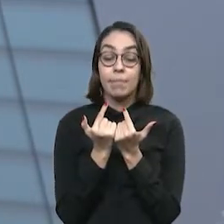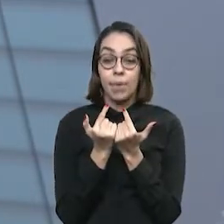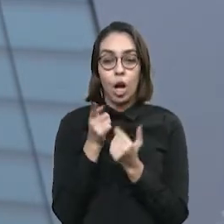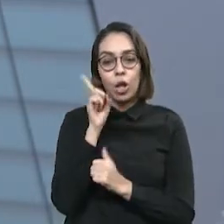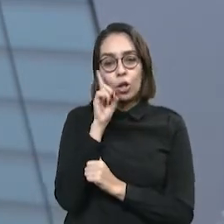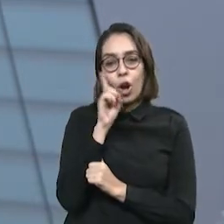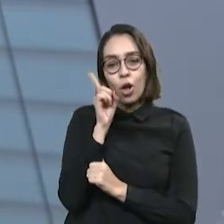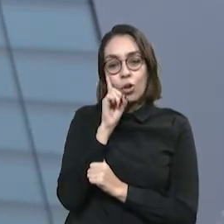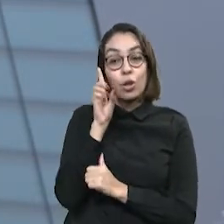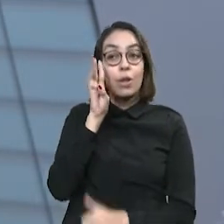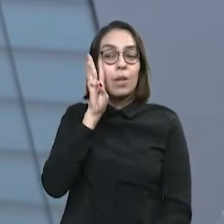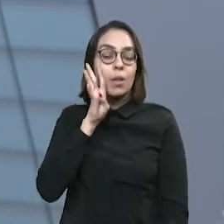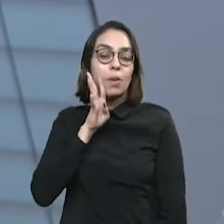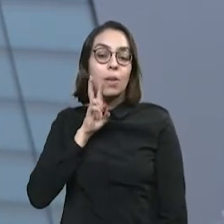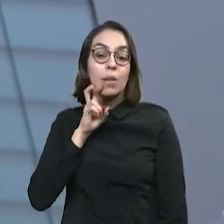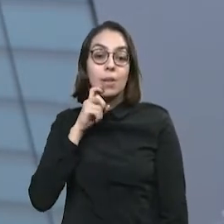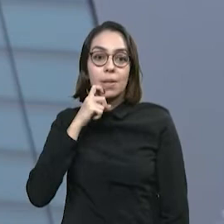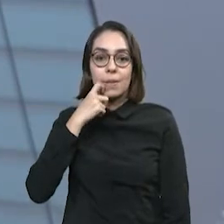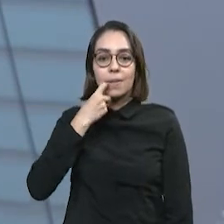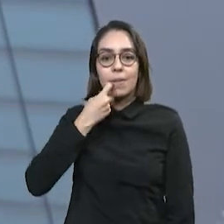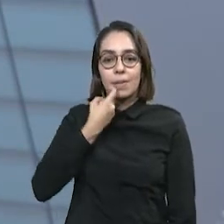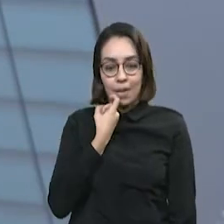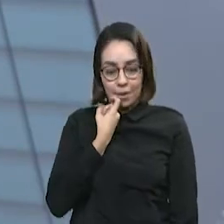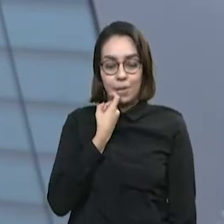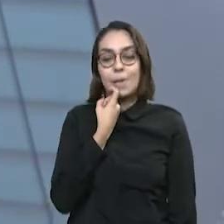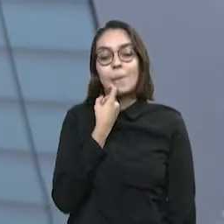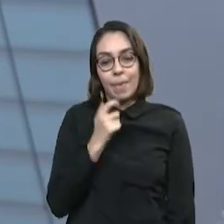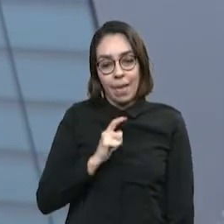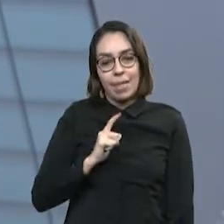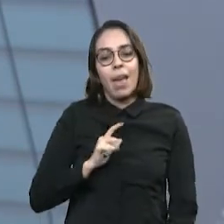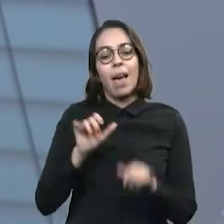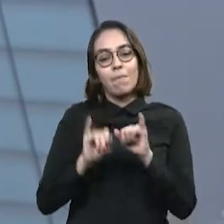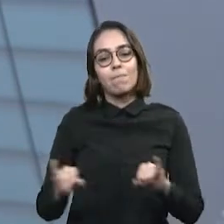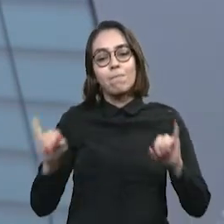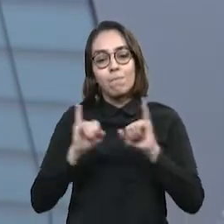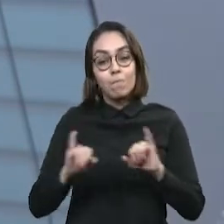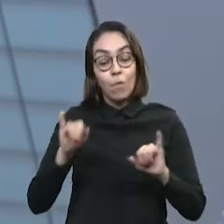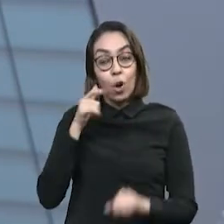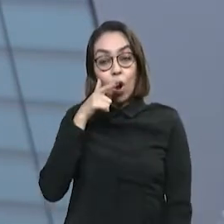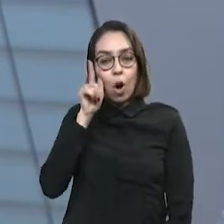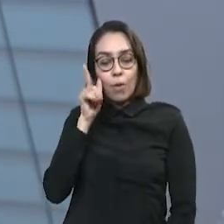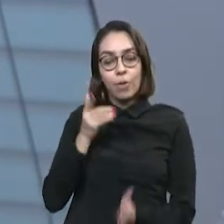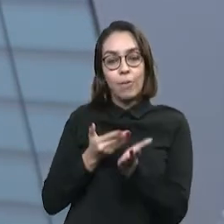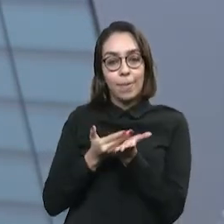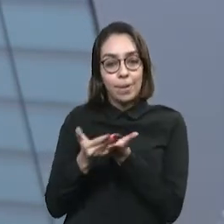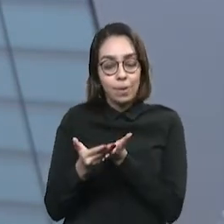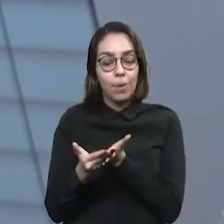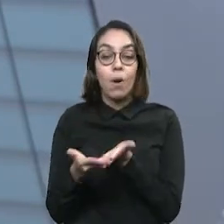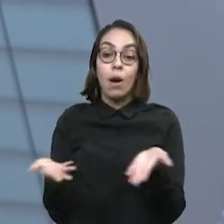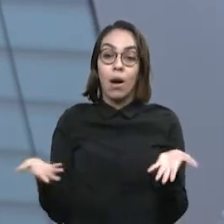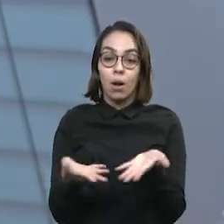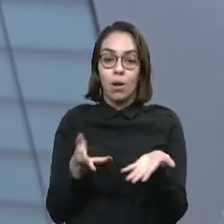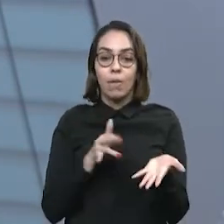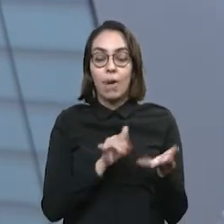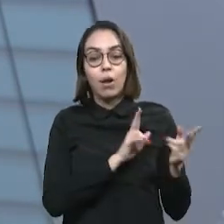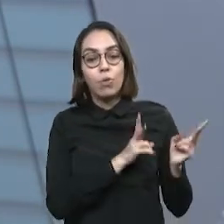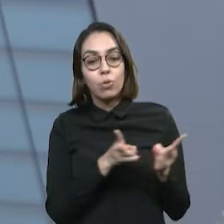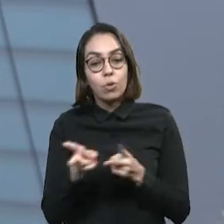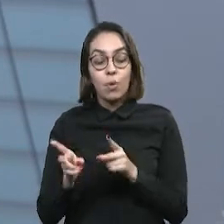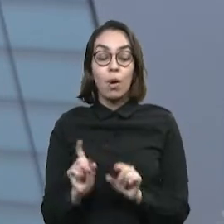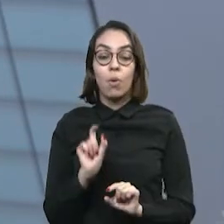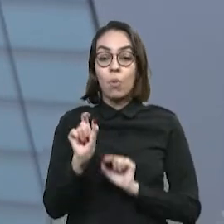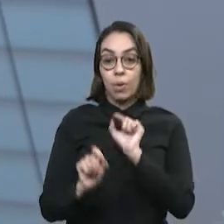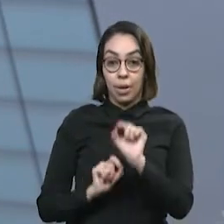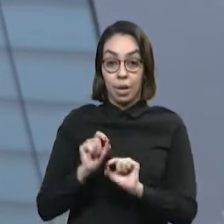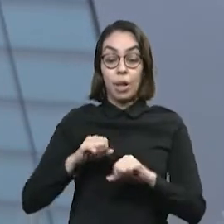diário de terça a sexta-feira. A gente já abriu a semana ontem, hoje quarta-feira. Vamos dar sequência aqui ao